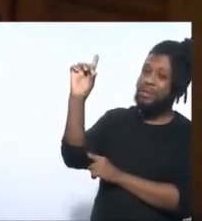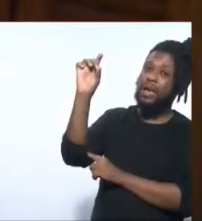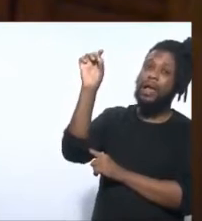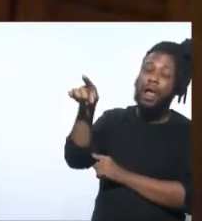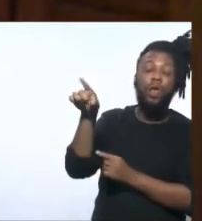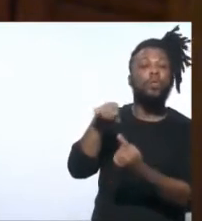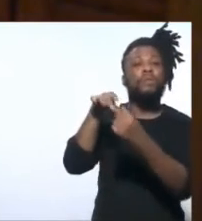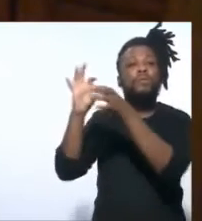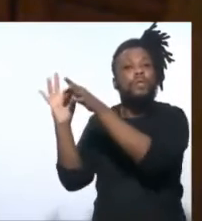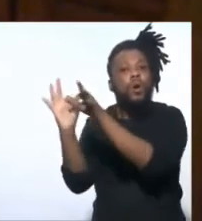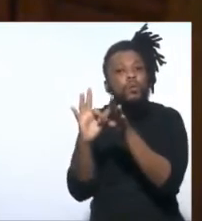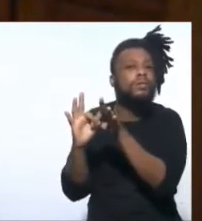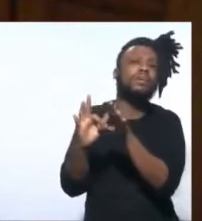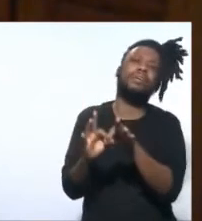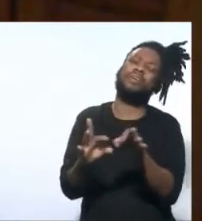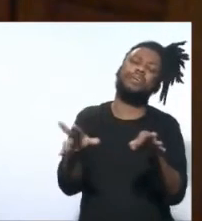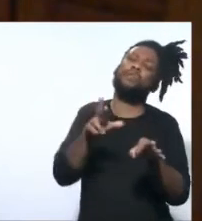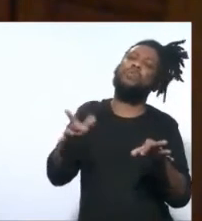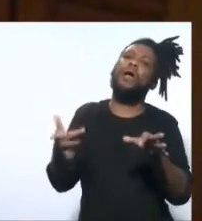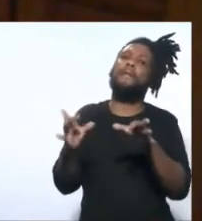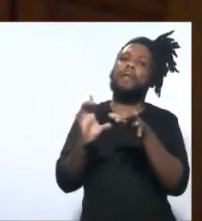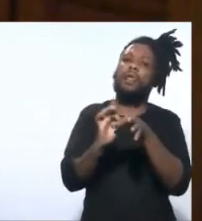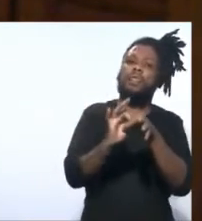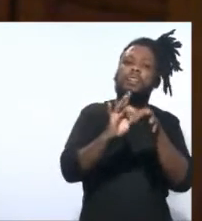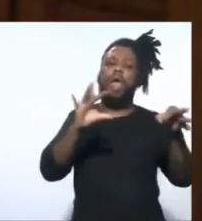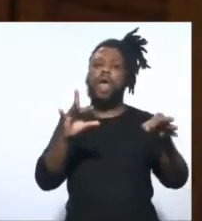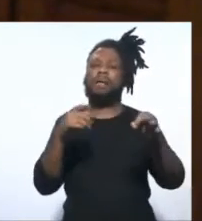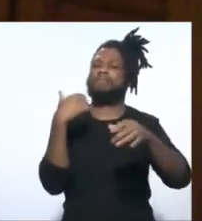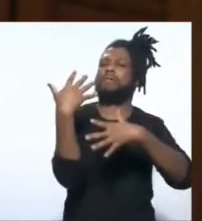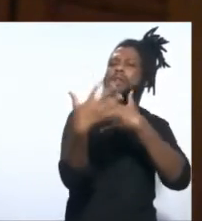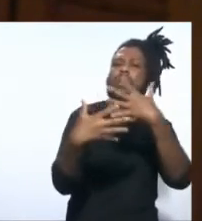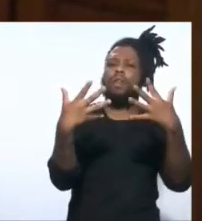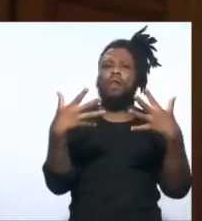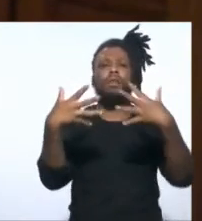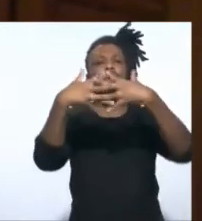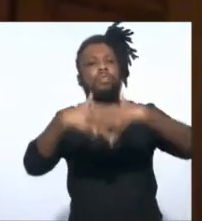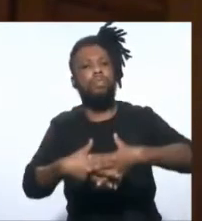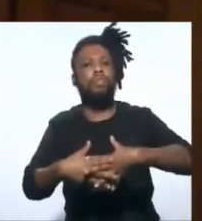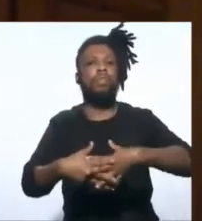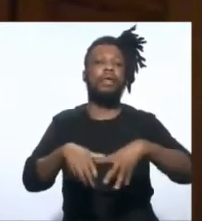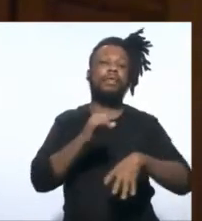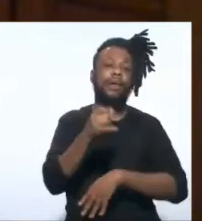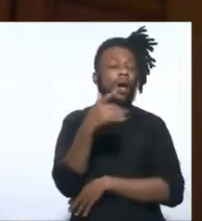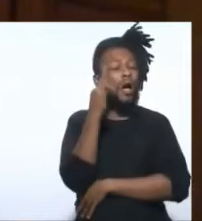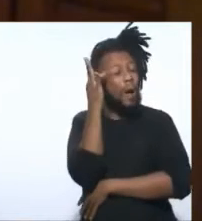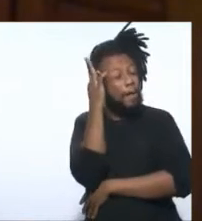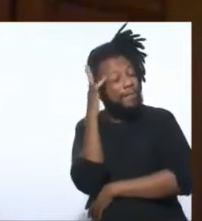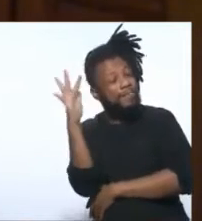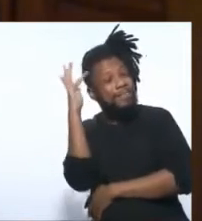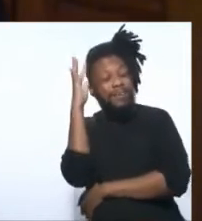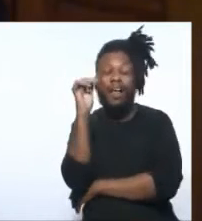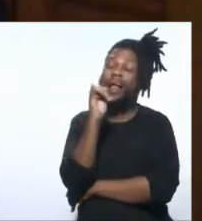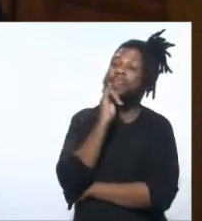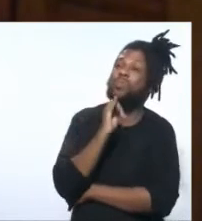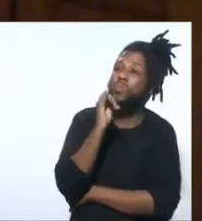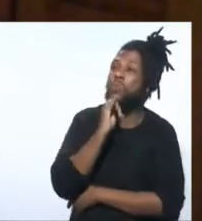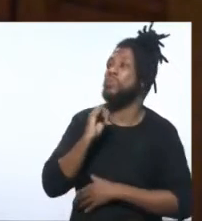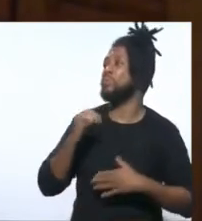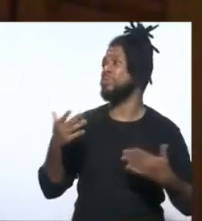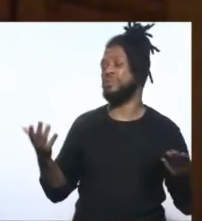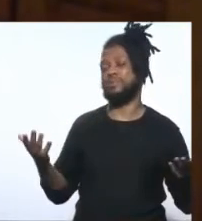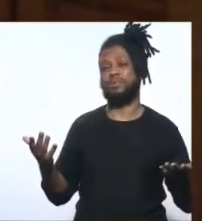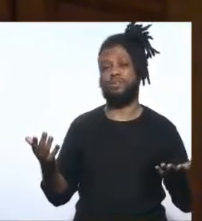unir e não para desunir. Se não, é uma filosofia vã, é uma filosofia